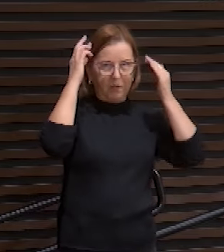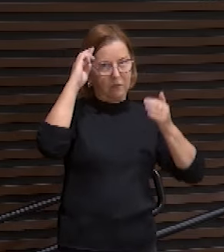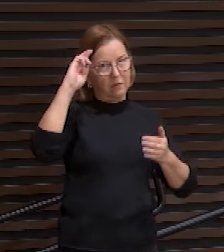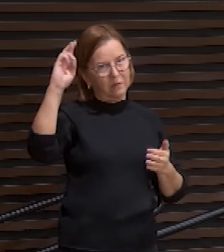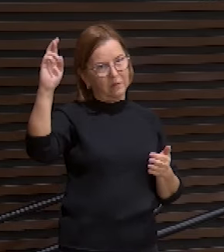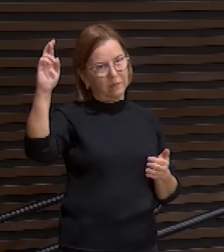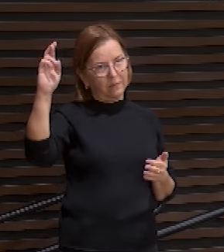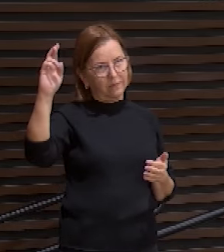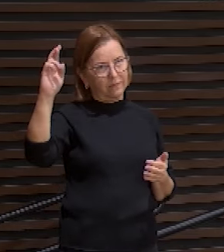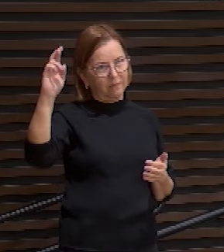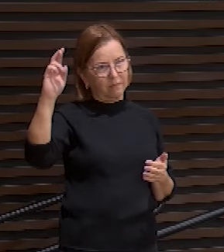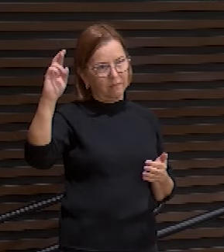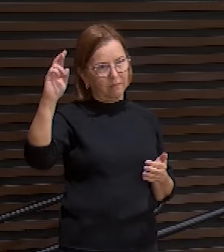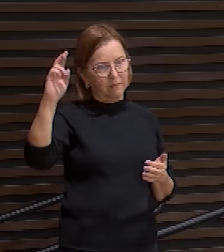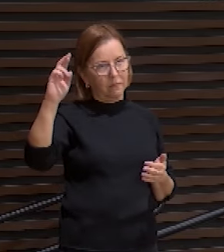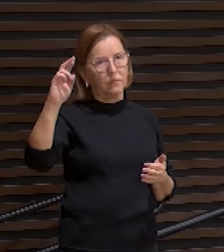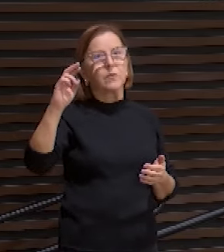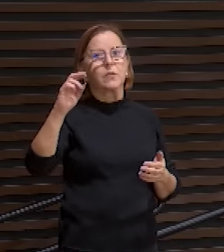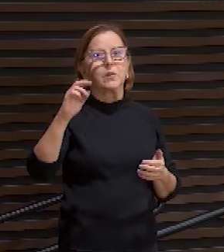com a coroa colocada.